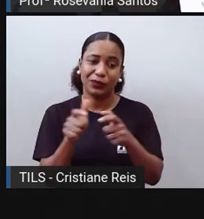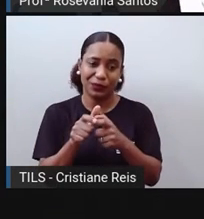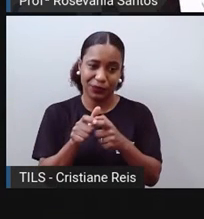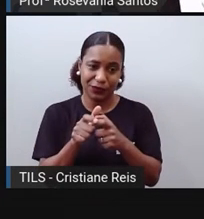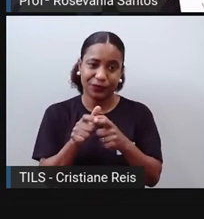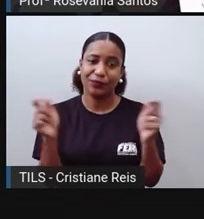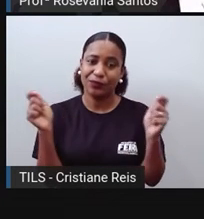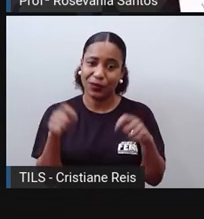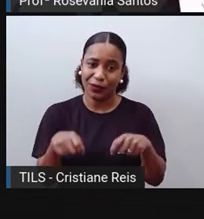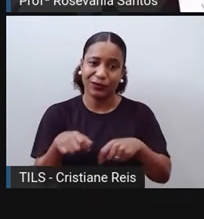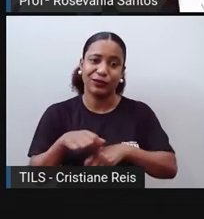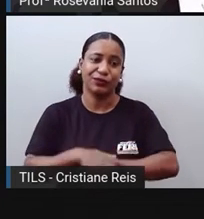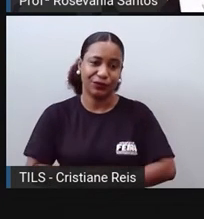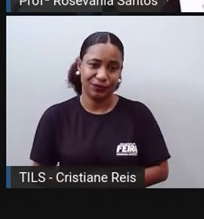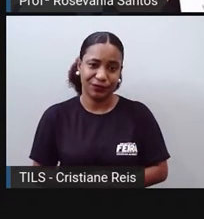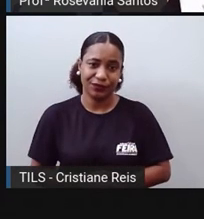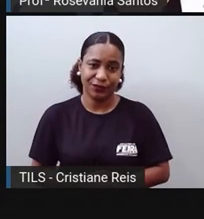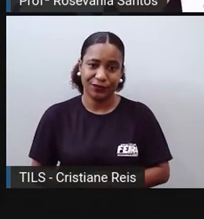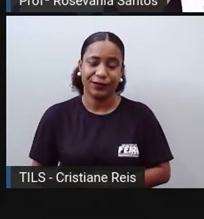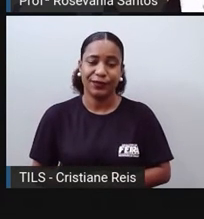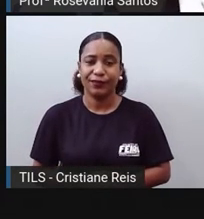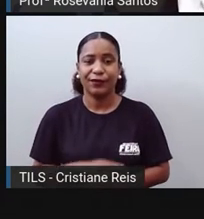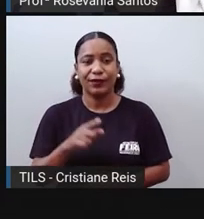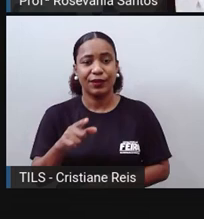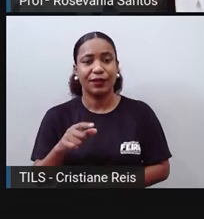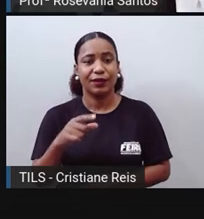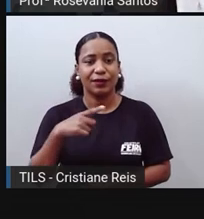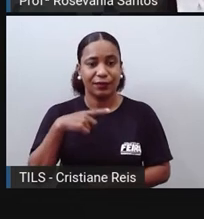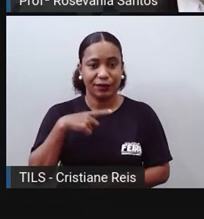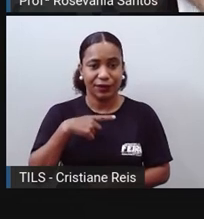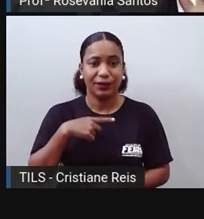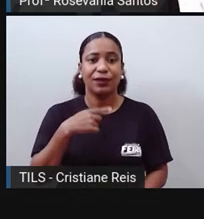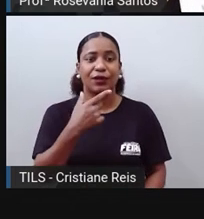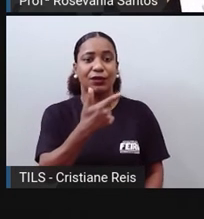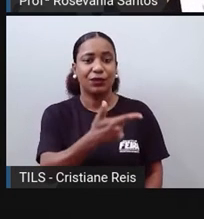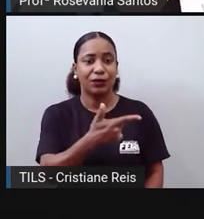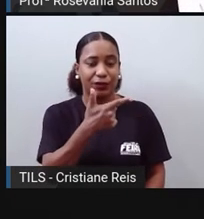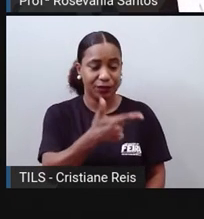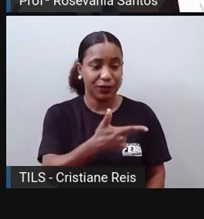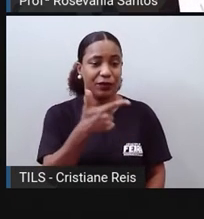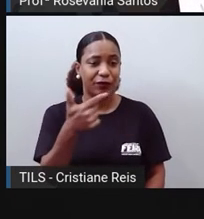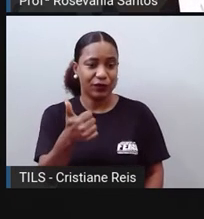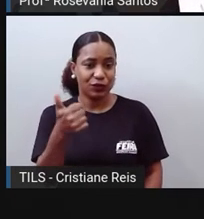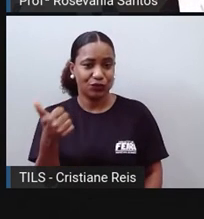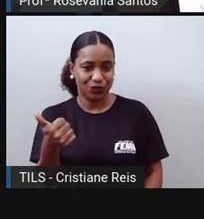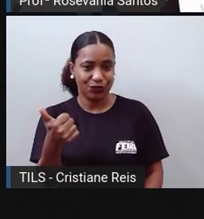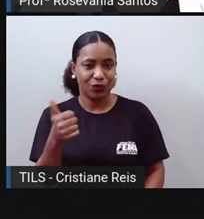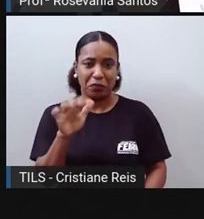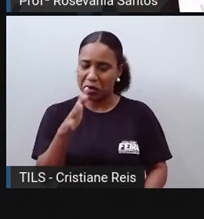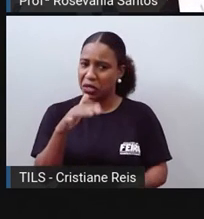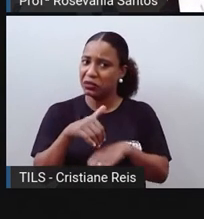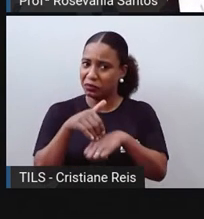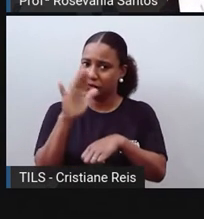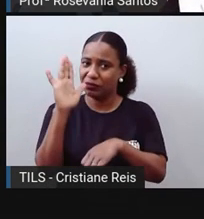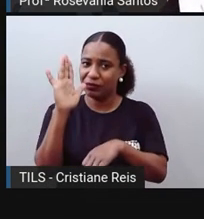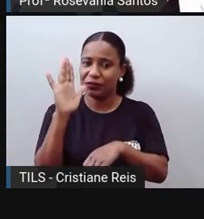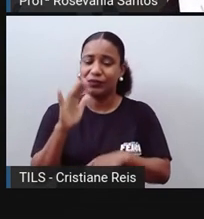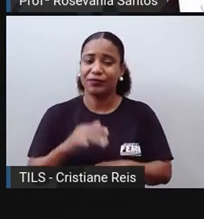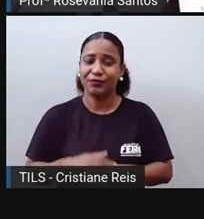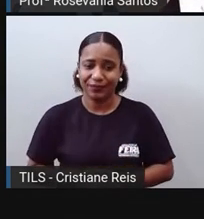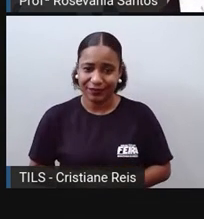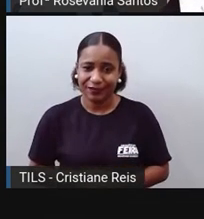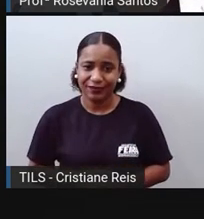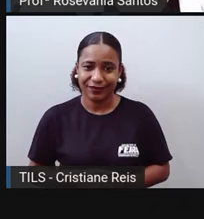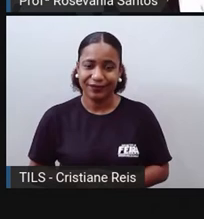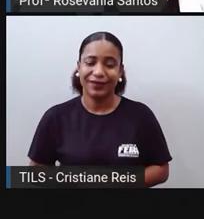dados das duas já ultrapassam, atualmente, né, em 2021, 1 bilhão e 400 milhões de habitantes. Então, já era bem próximo